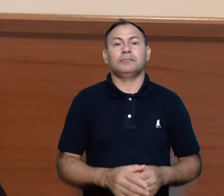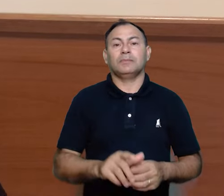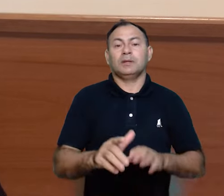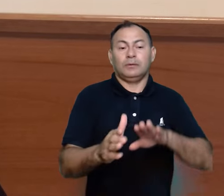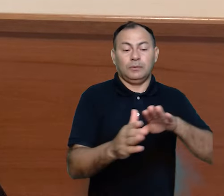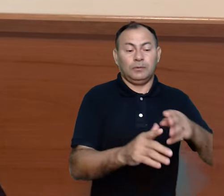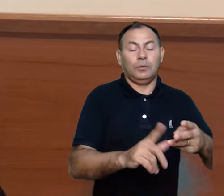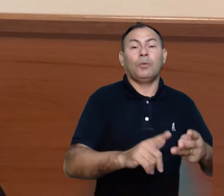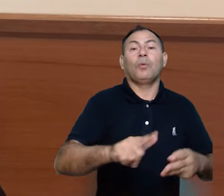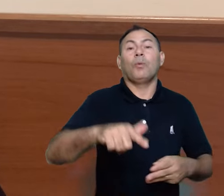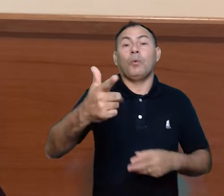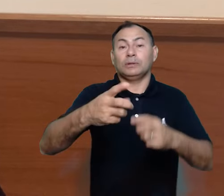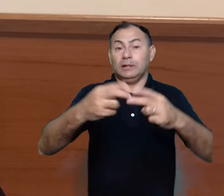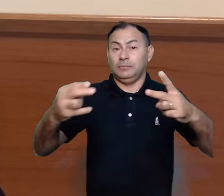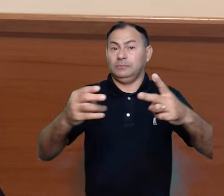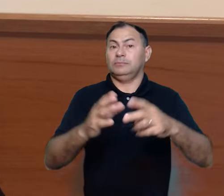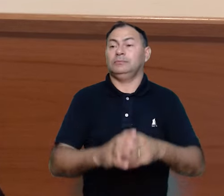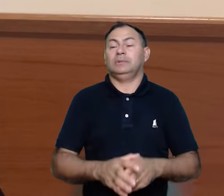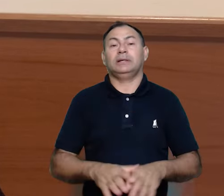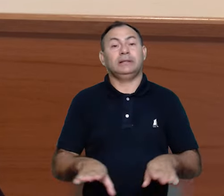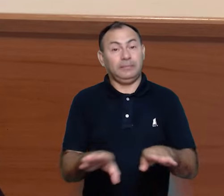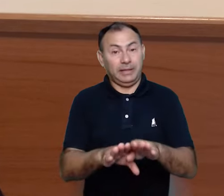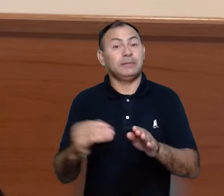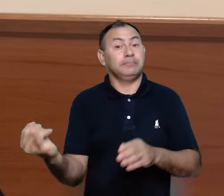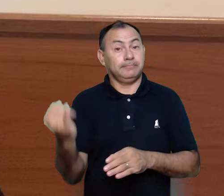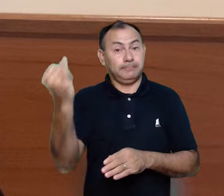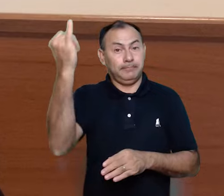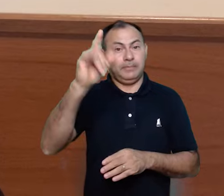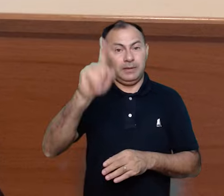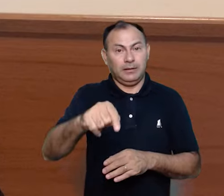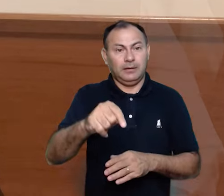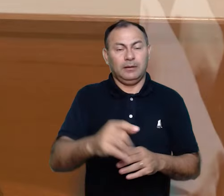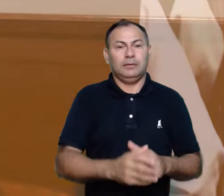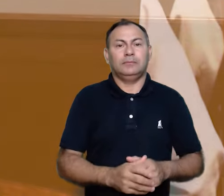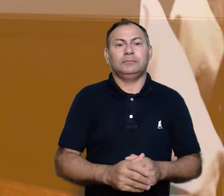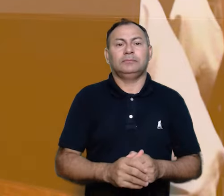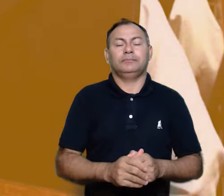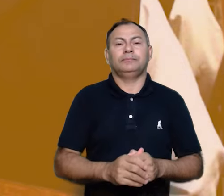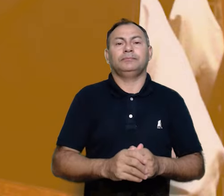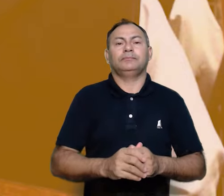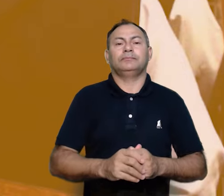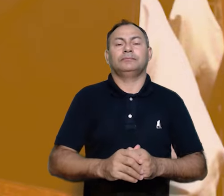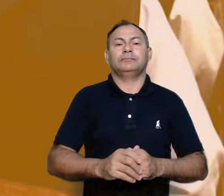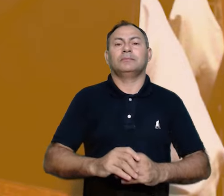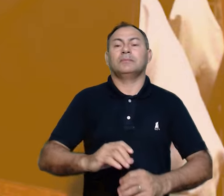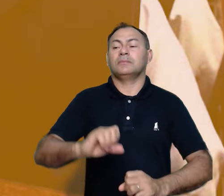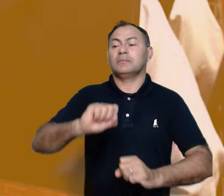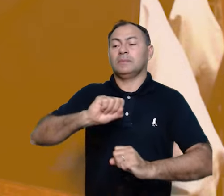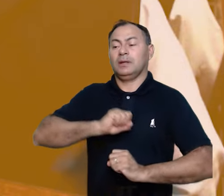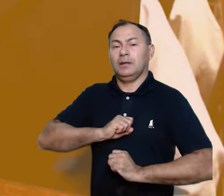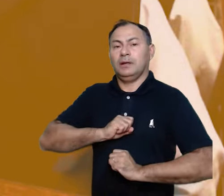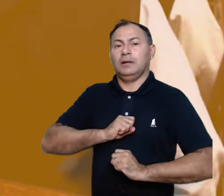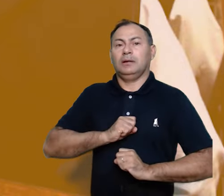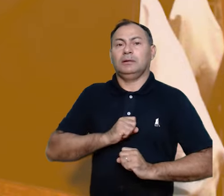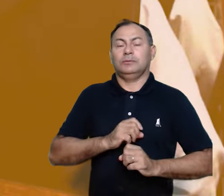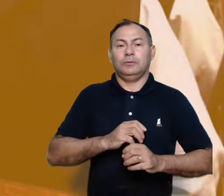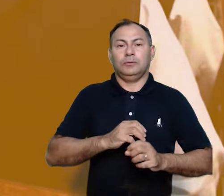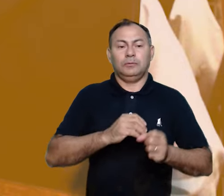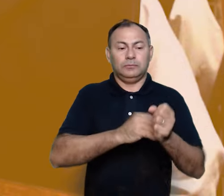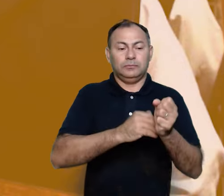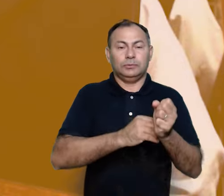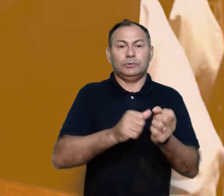Outro elemento de não pouca importância foi a sacerdotalização dos